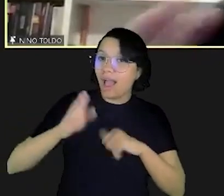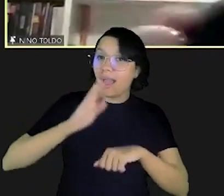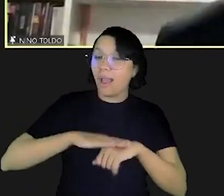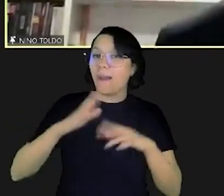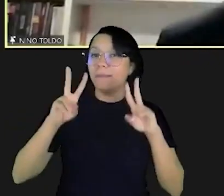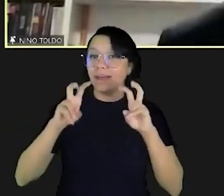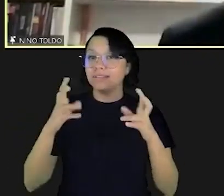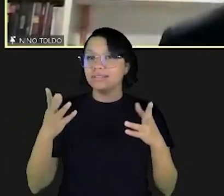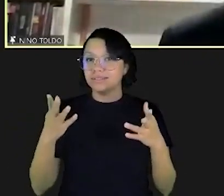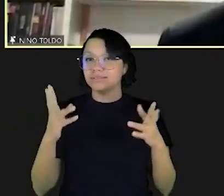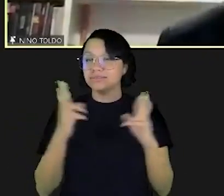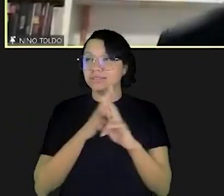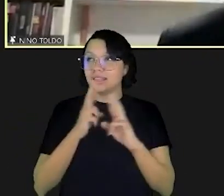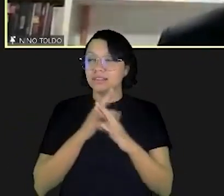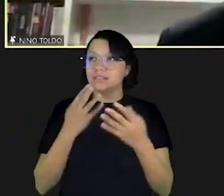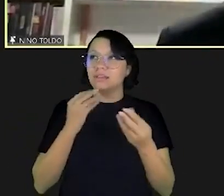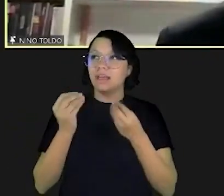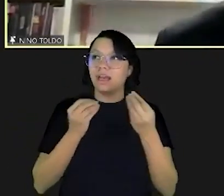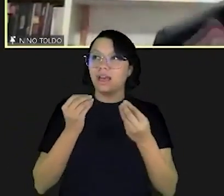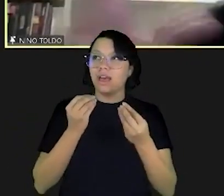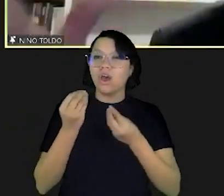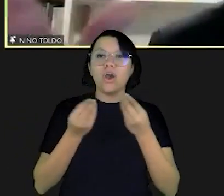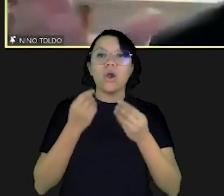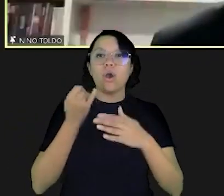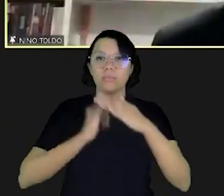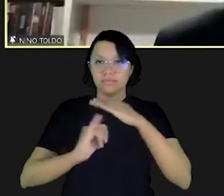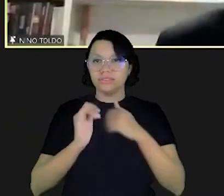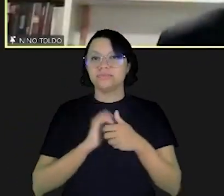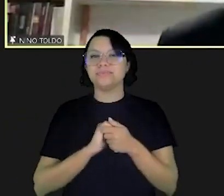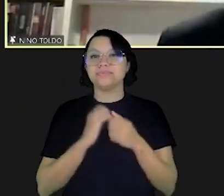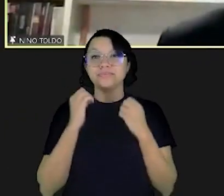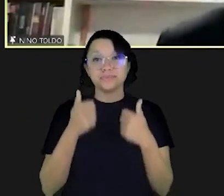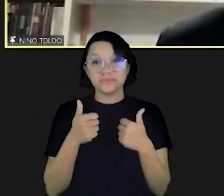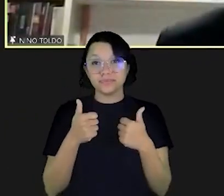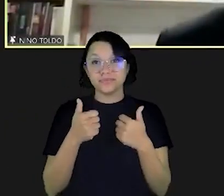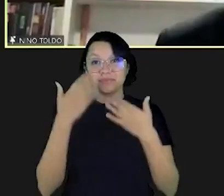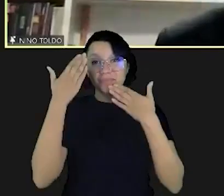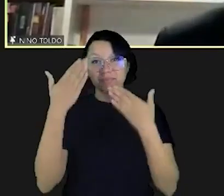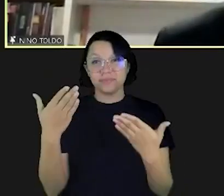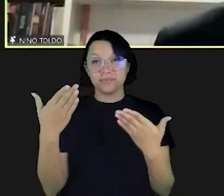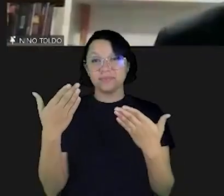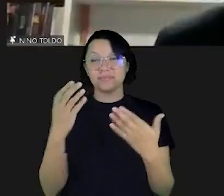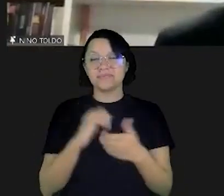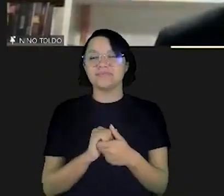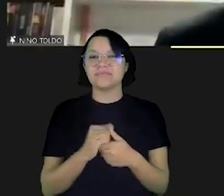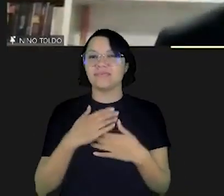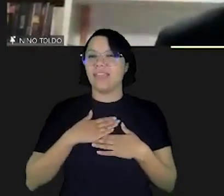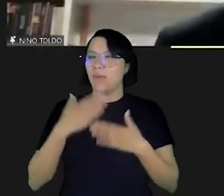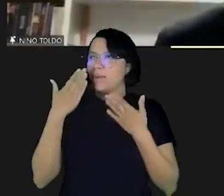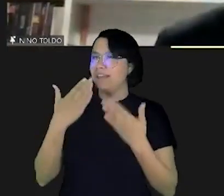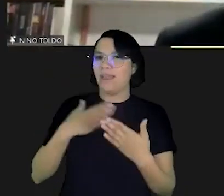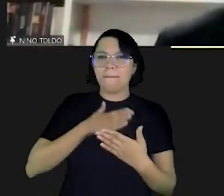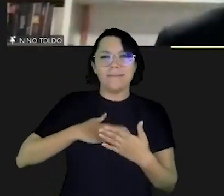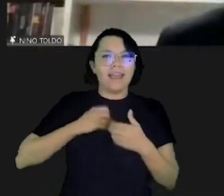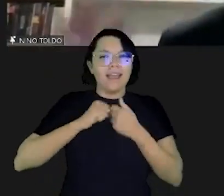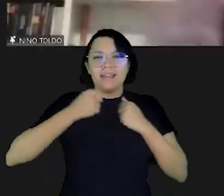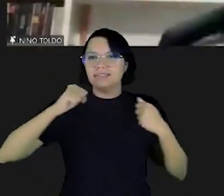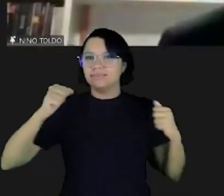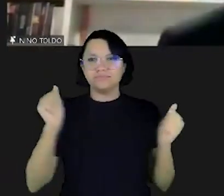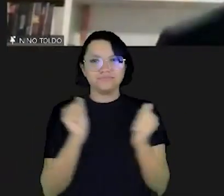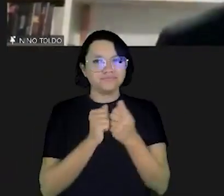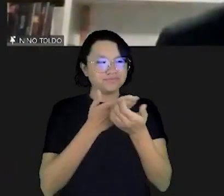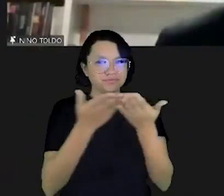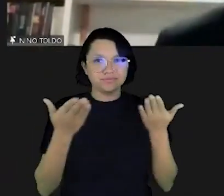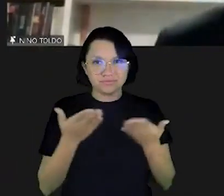aprofundar um pouco mais isso no sentido do que investir tá bom muitíssimo obrigado eu que